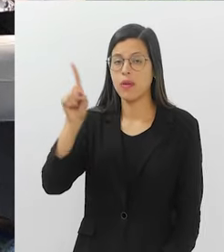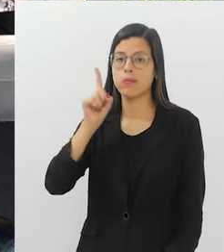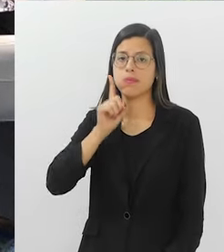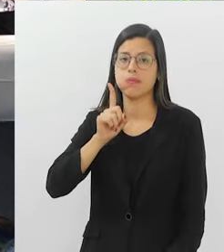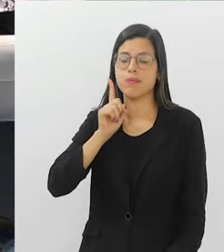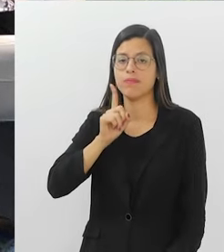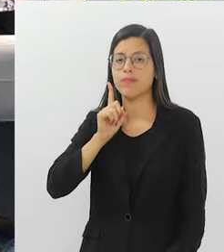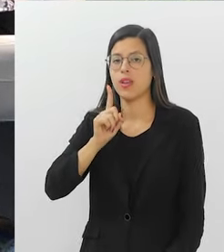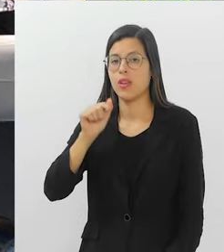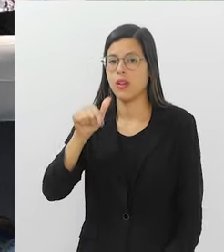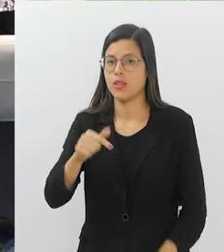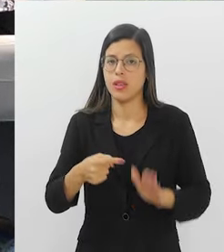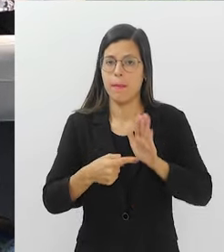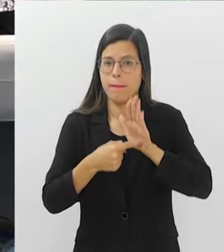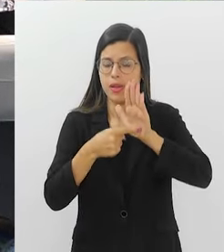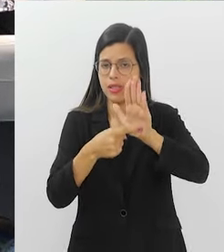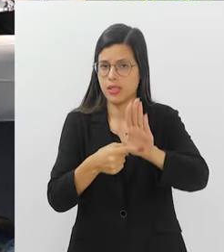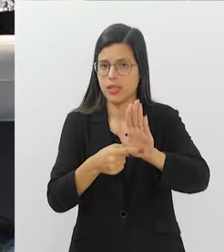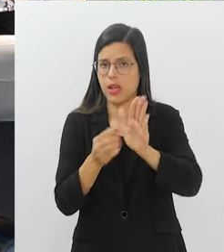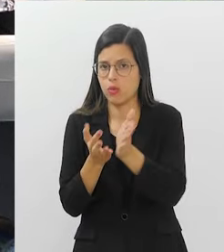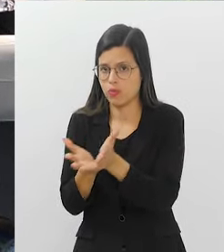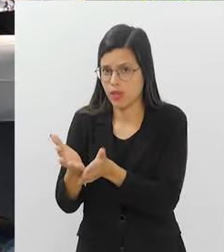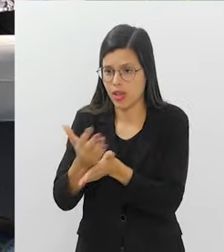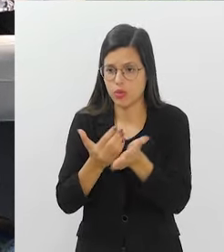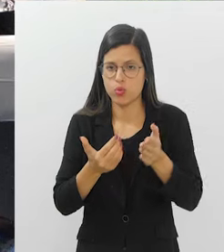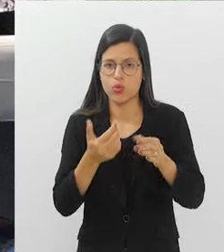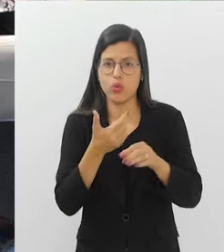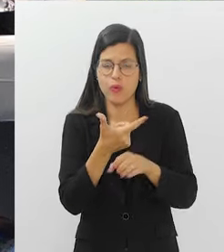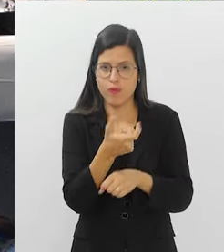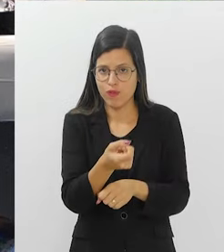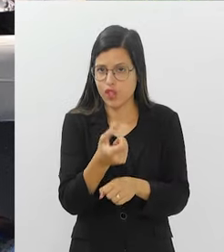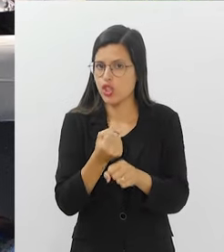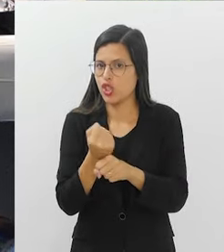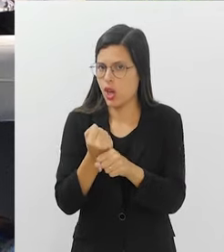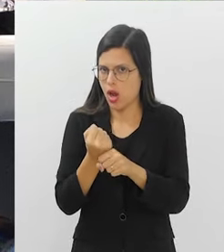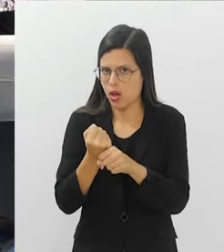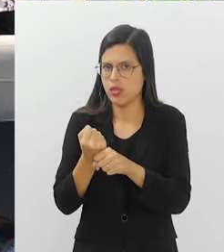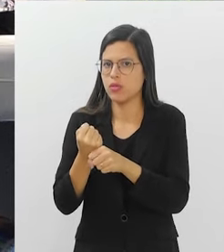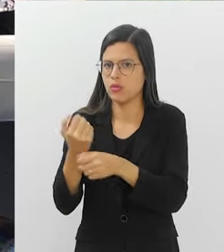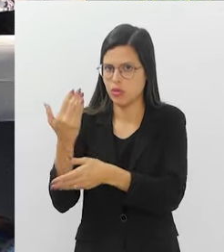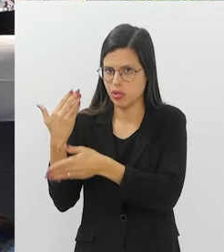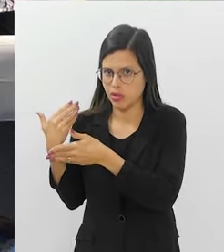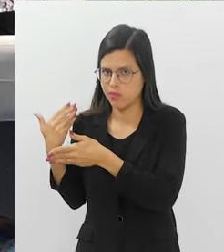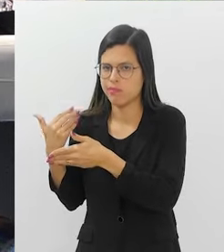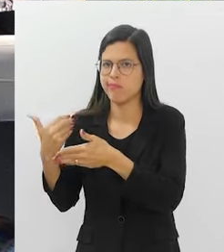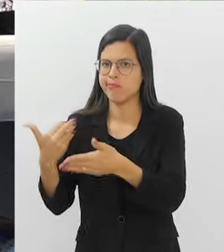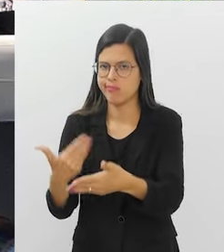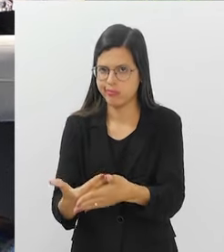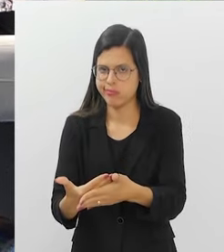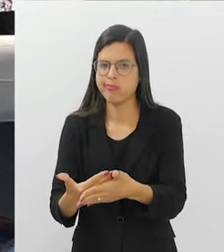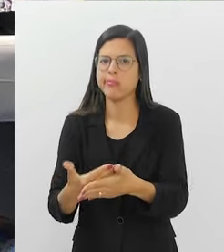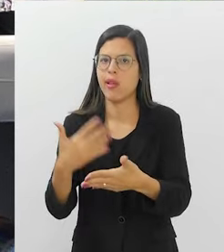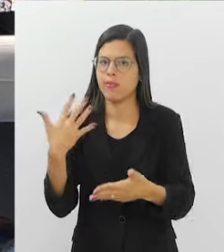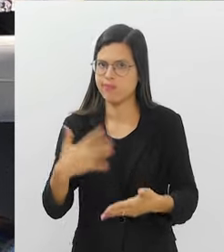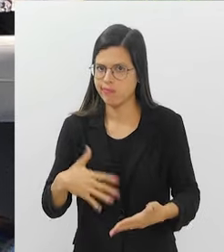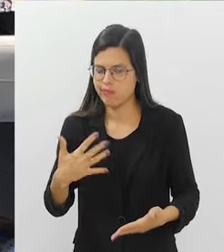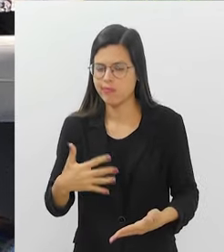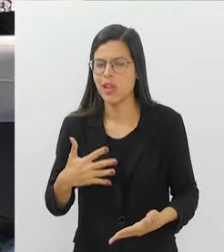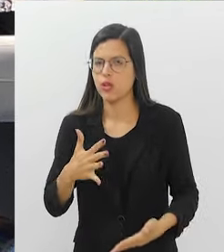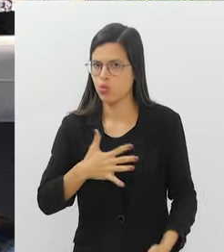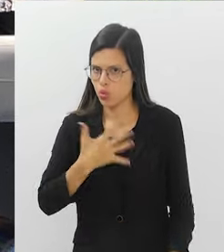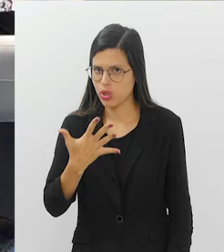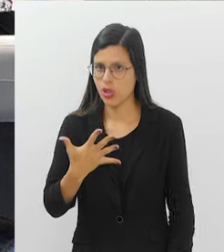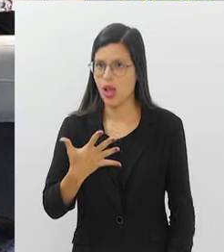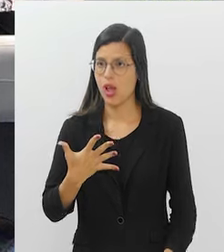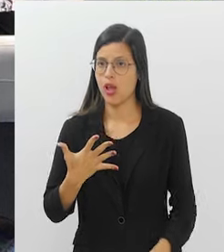nos Estados Unidos. E eles apresentaram alguns dados sobre os últimos 20 anos. Eu fiquei assustada. É assustada. Aterrorizada.